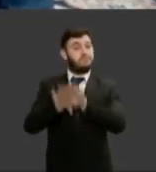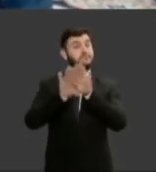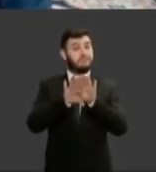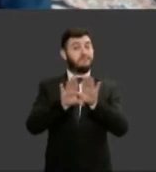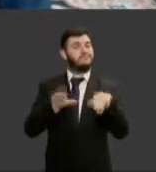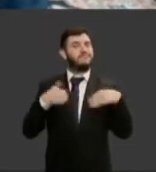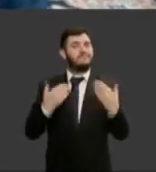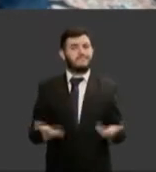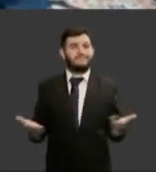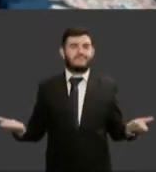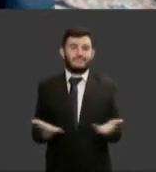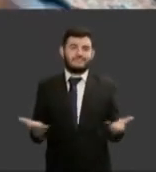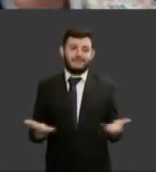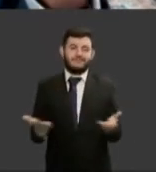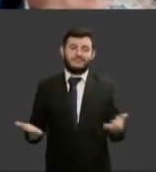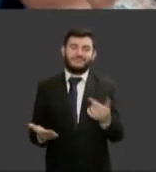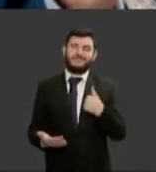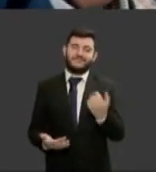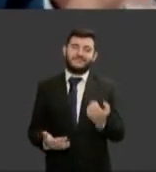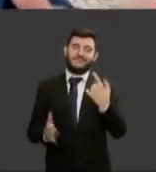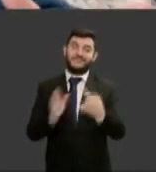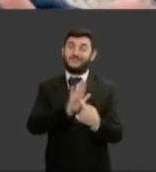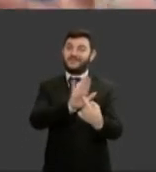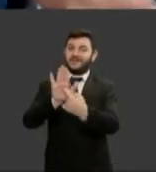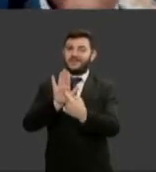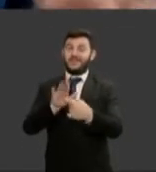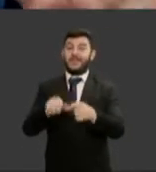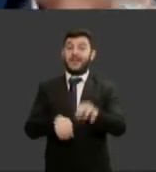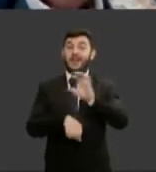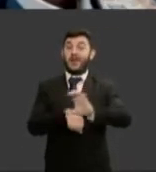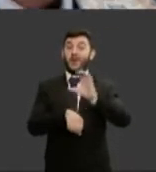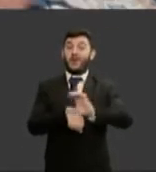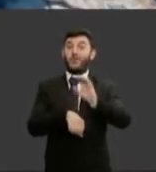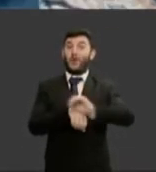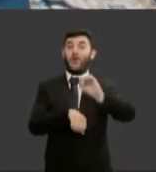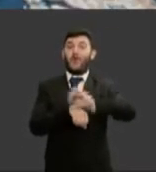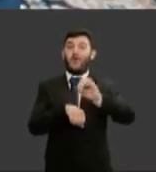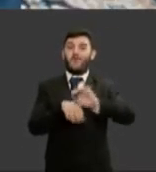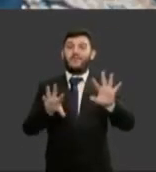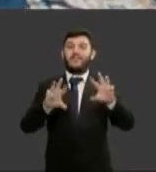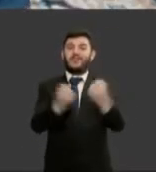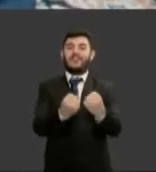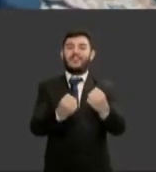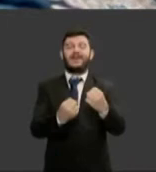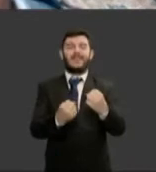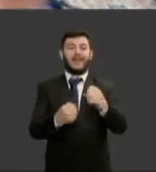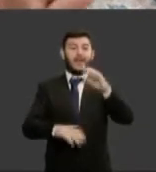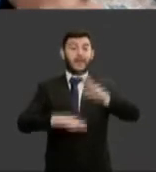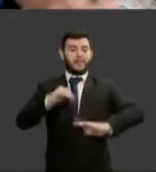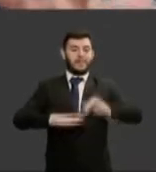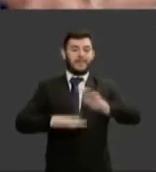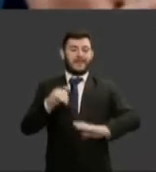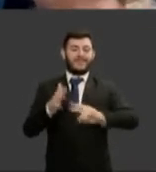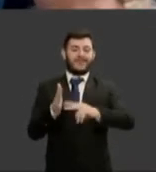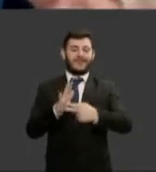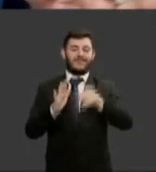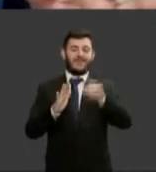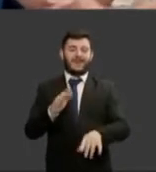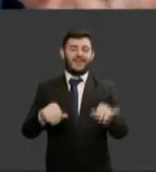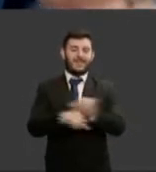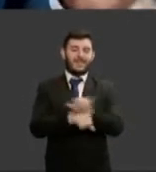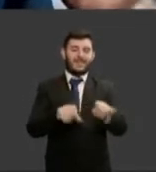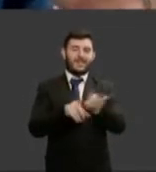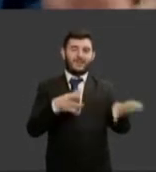é importante destacar que as oficinas práticas são apenas uma pequena parcela do conjunto maior de